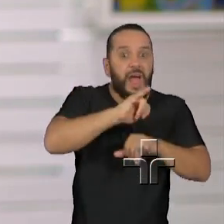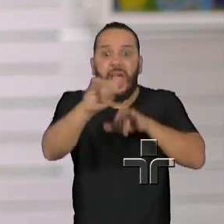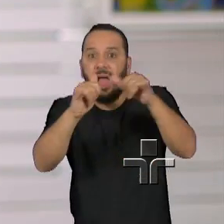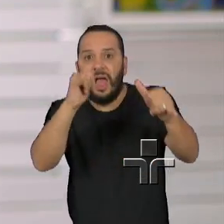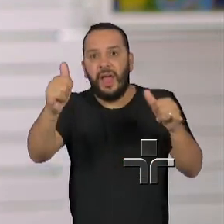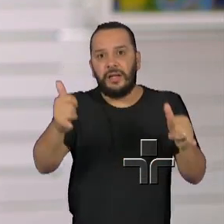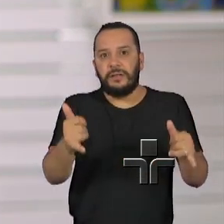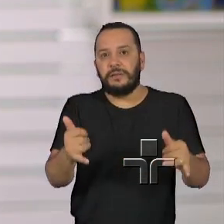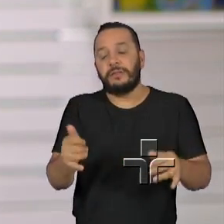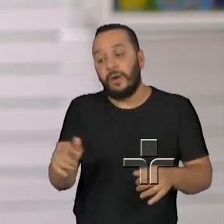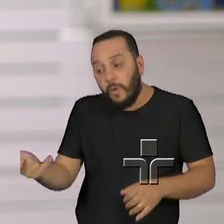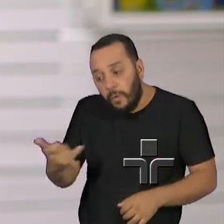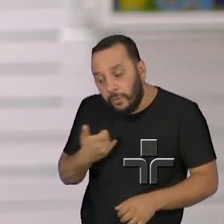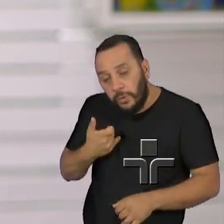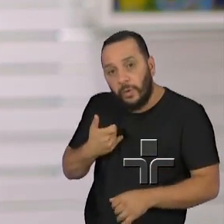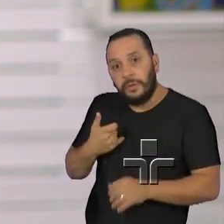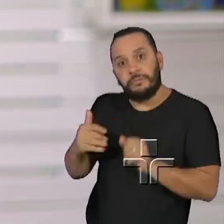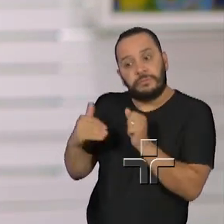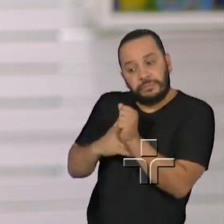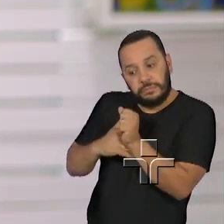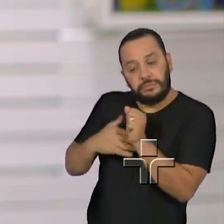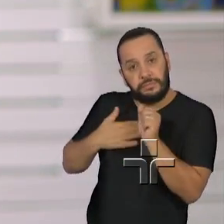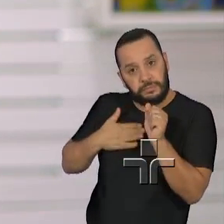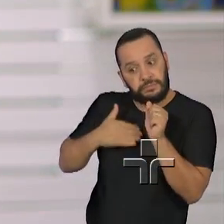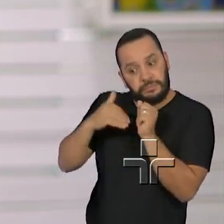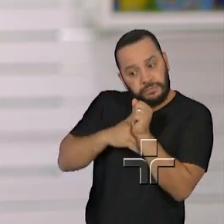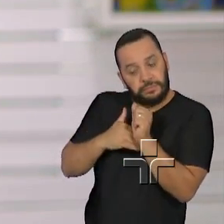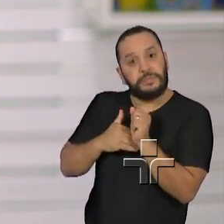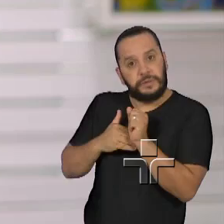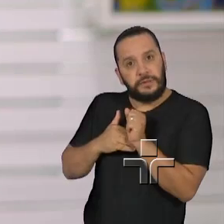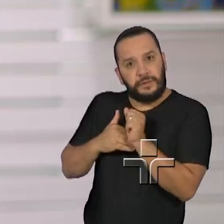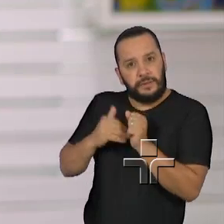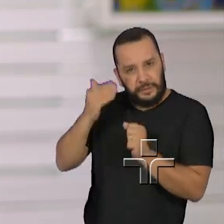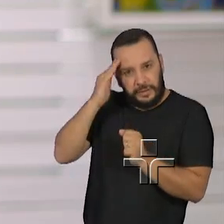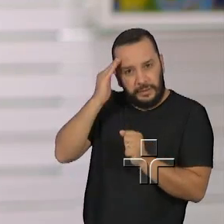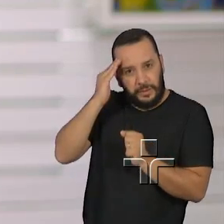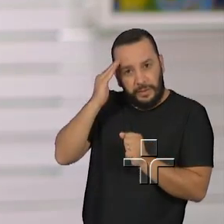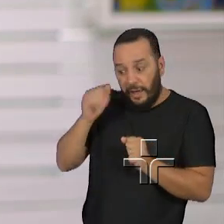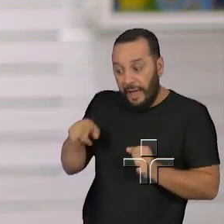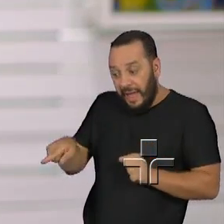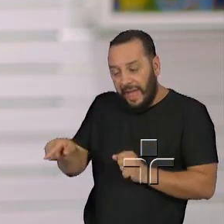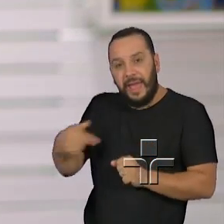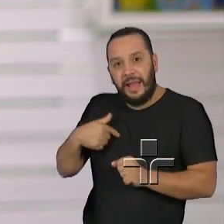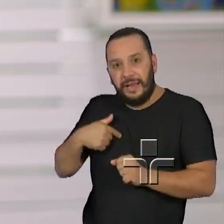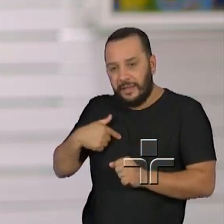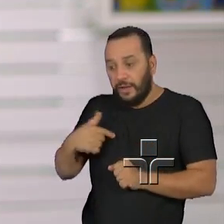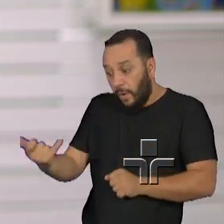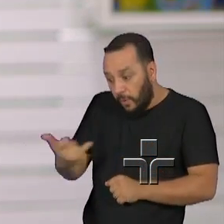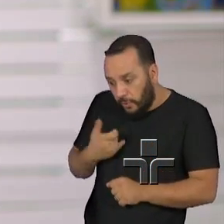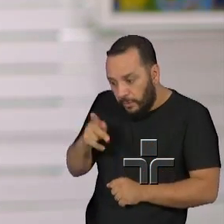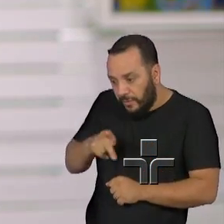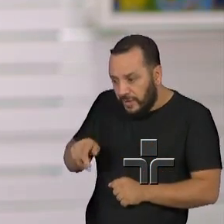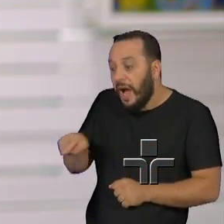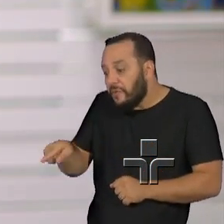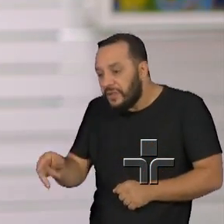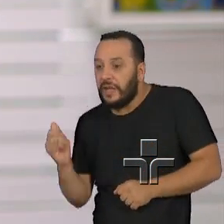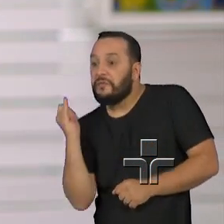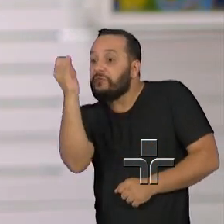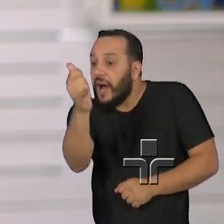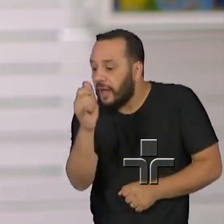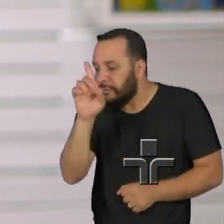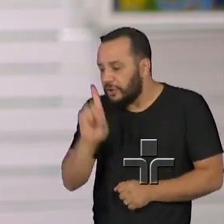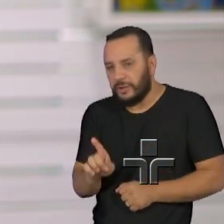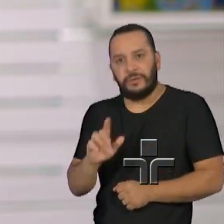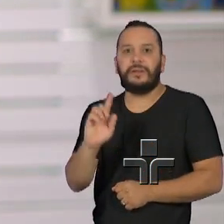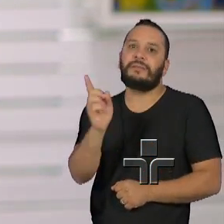contou para o professor, ele não vai contar novamente para o diretor. Então, você vai assegurar que isso